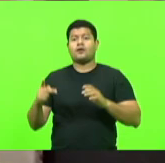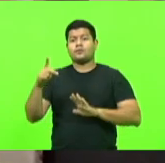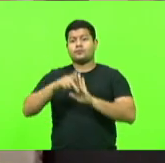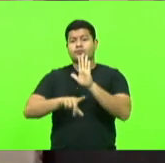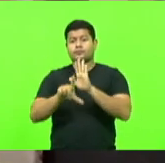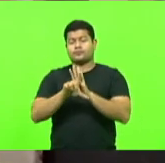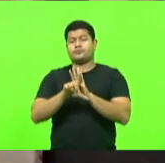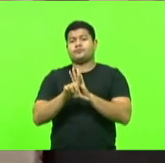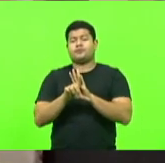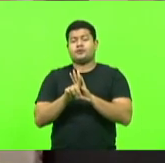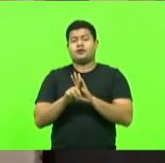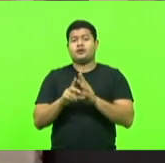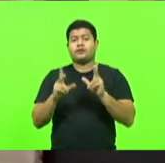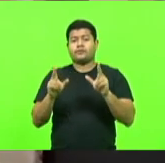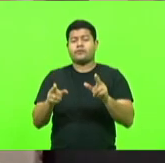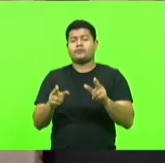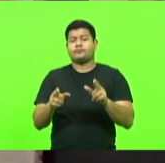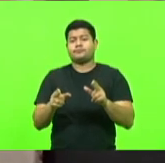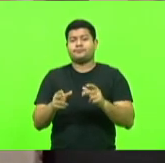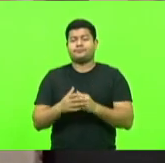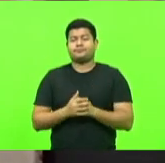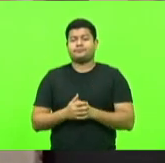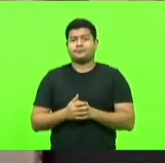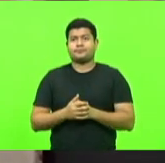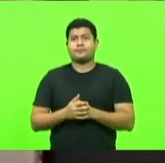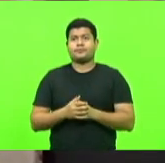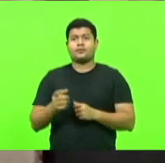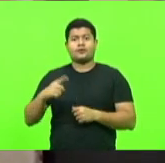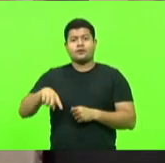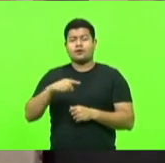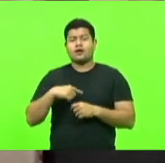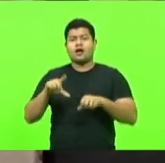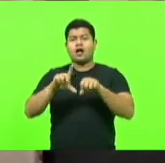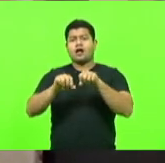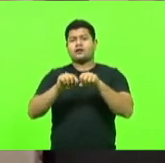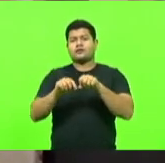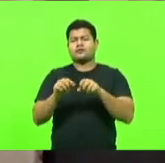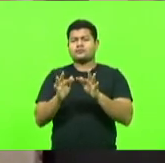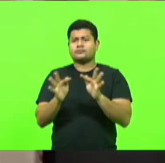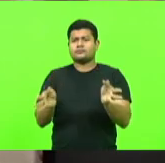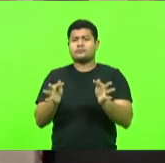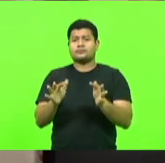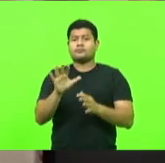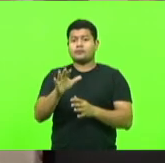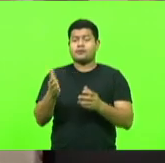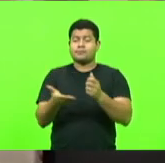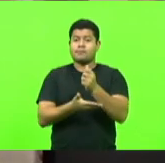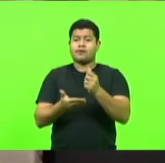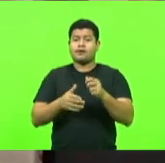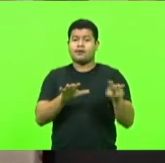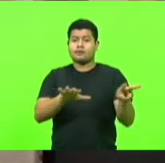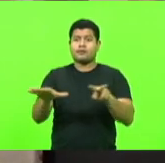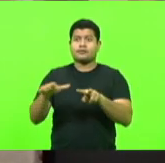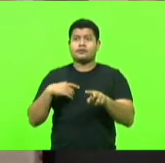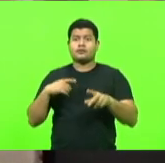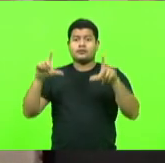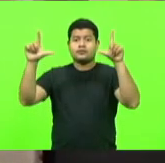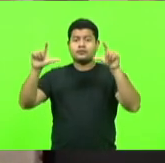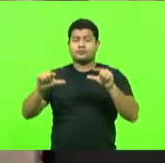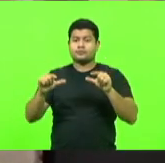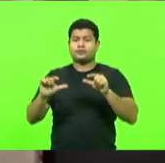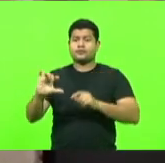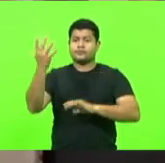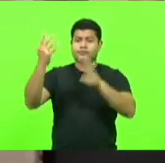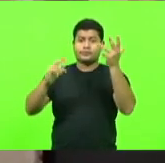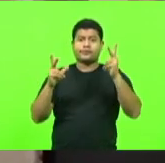Violência contra a Mulher. Então, nós temos artigos muito simples, mas, basicamente, durante esta semana, para diminuir os episódios